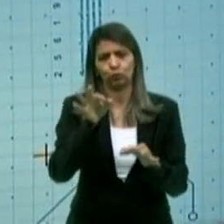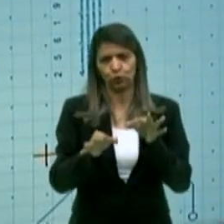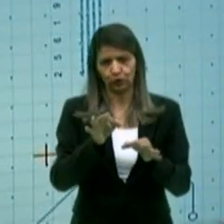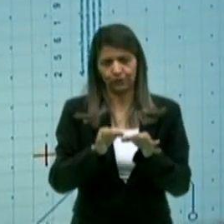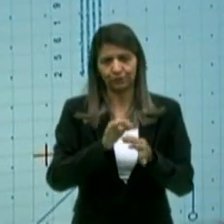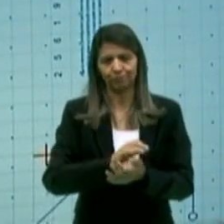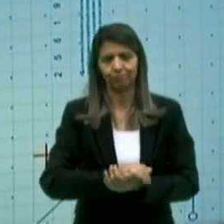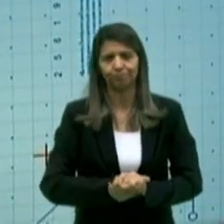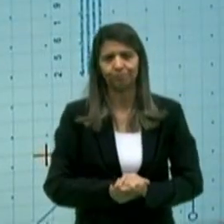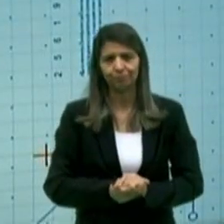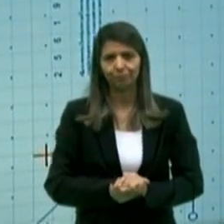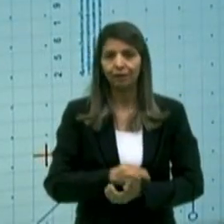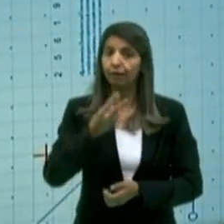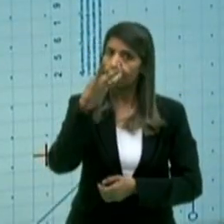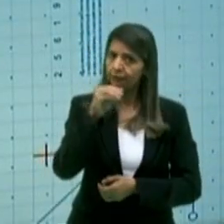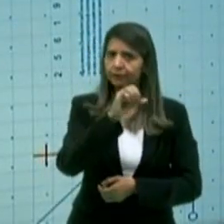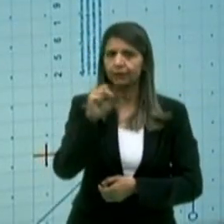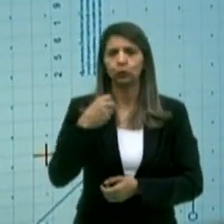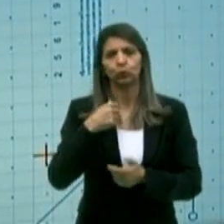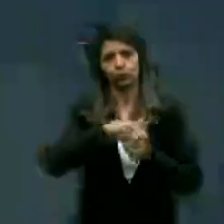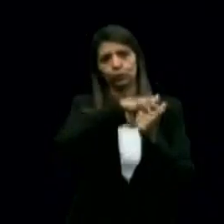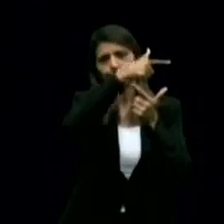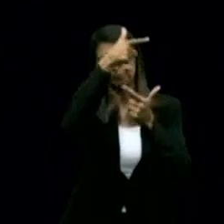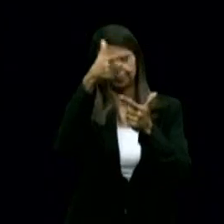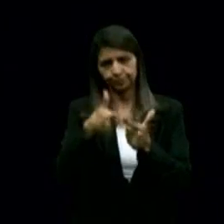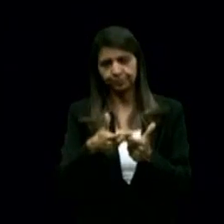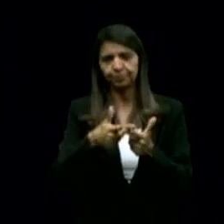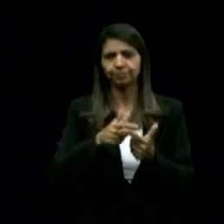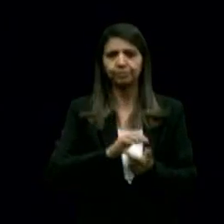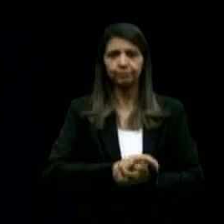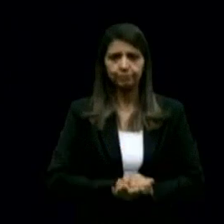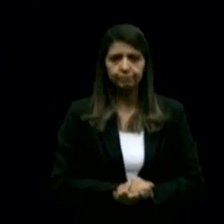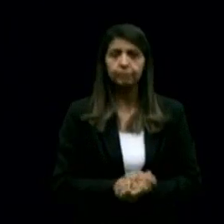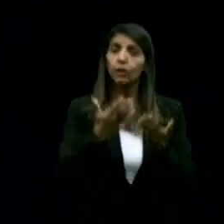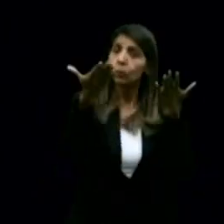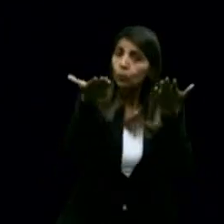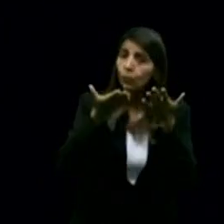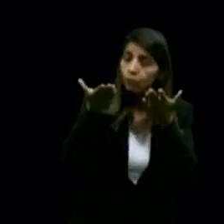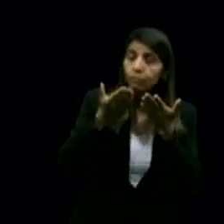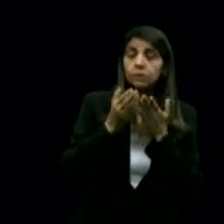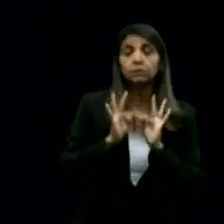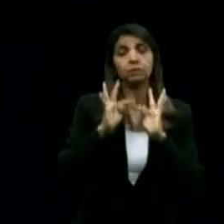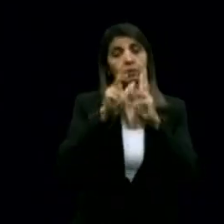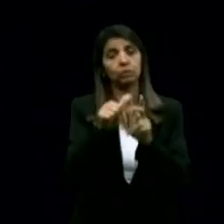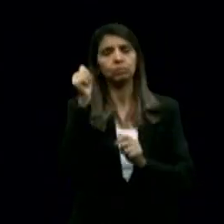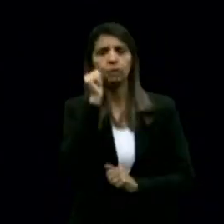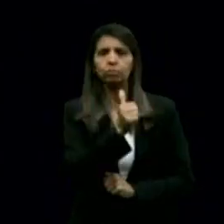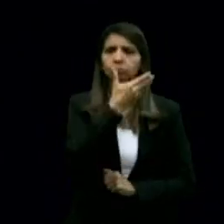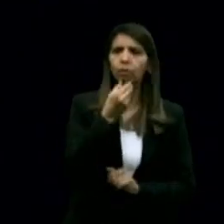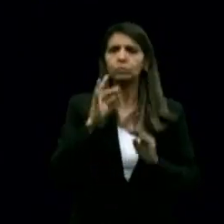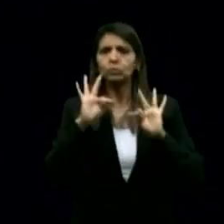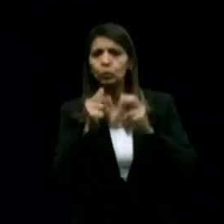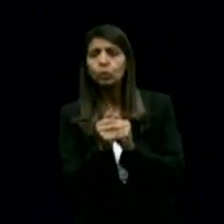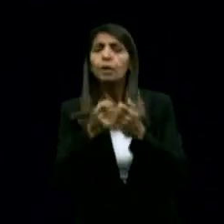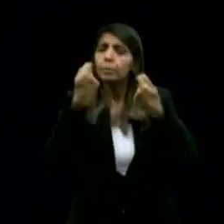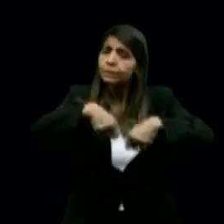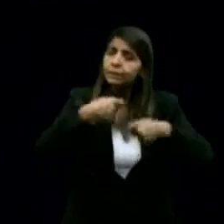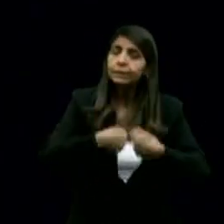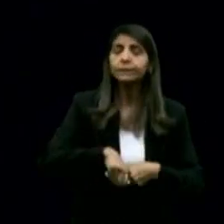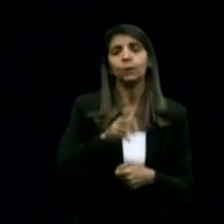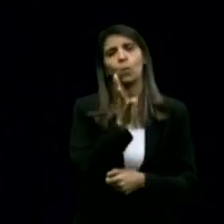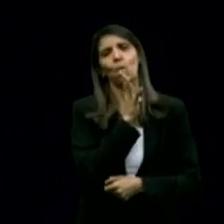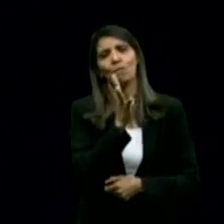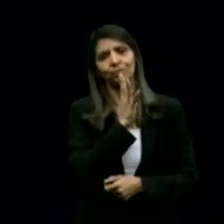30 segundos de réplica. Exato. Eu convido a todos e a todas que estão nos assistindo a conhecerem o nosso plano de governo,